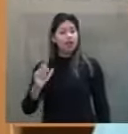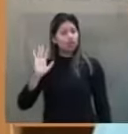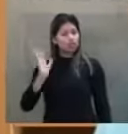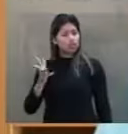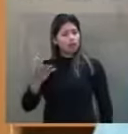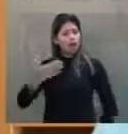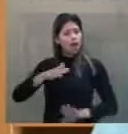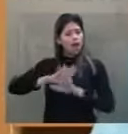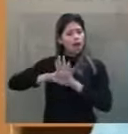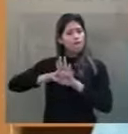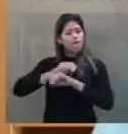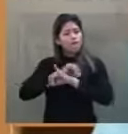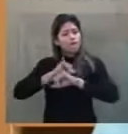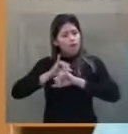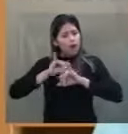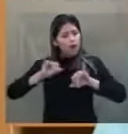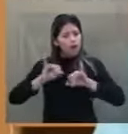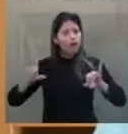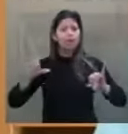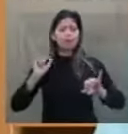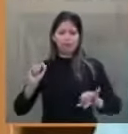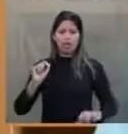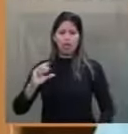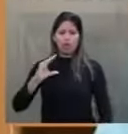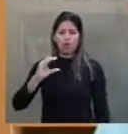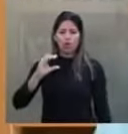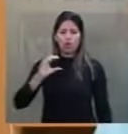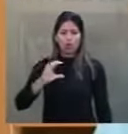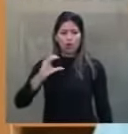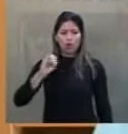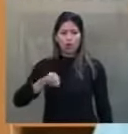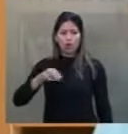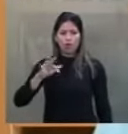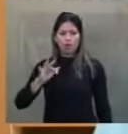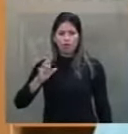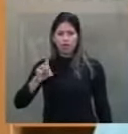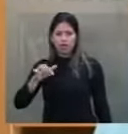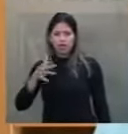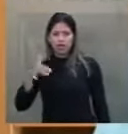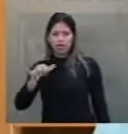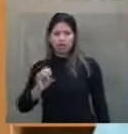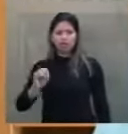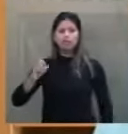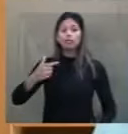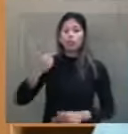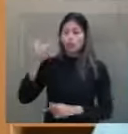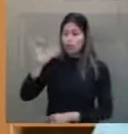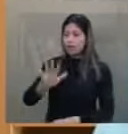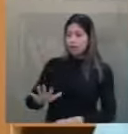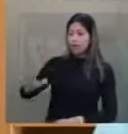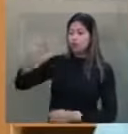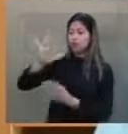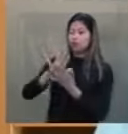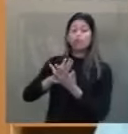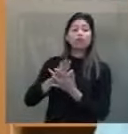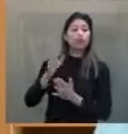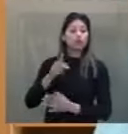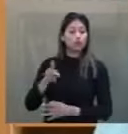deles. A Confederação Nacional dos Trabalhadores da Educação.